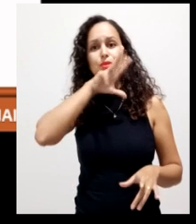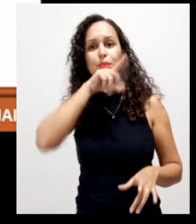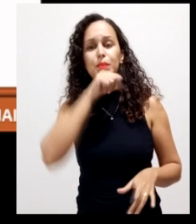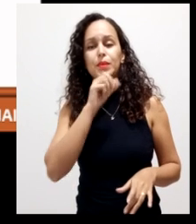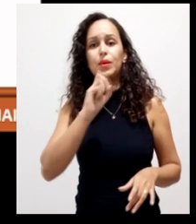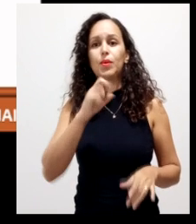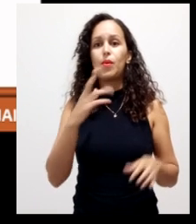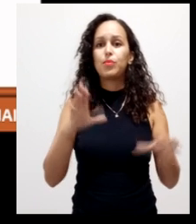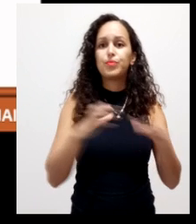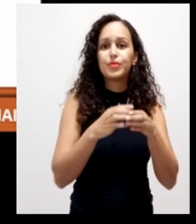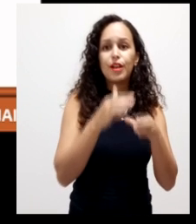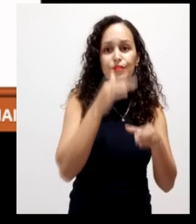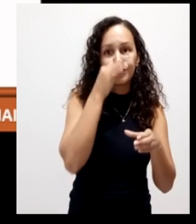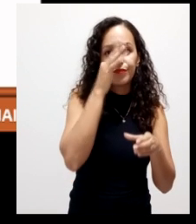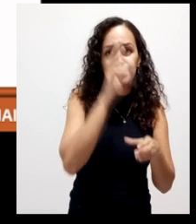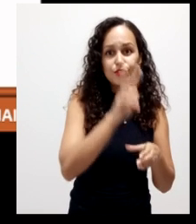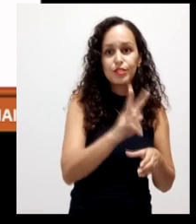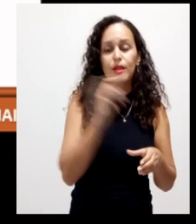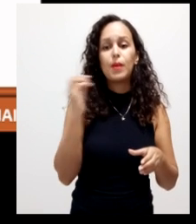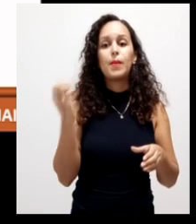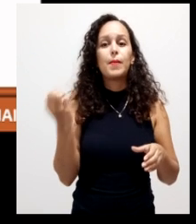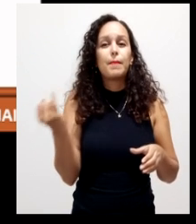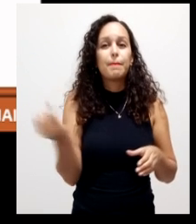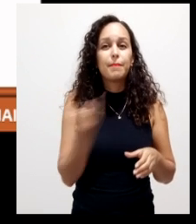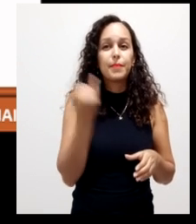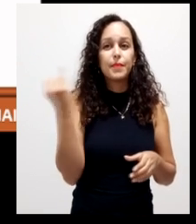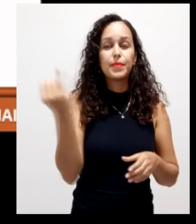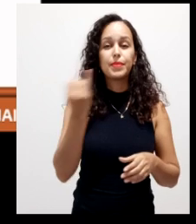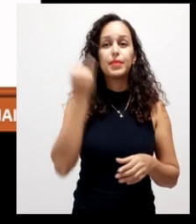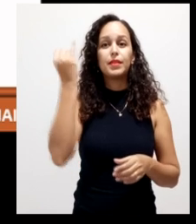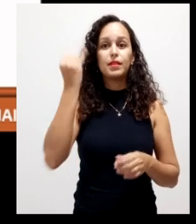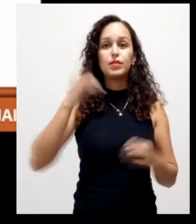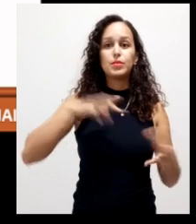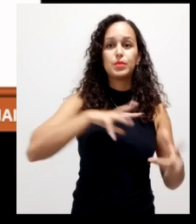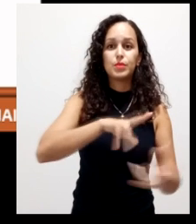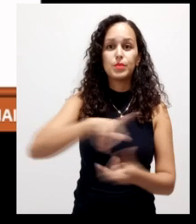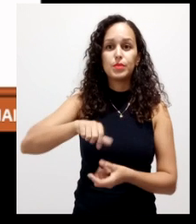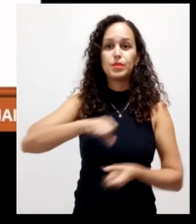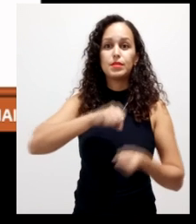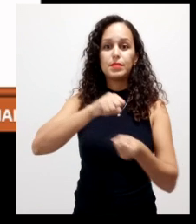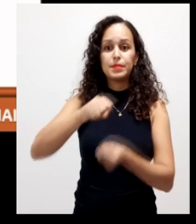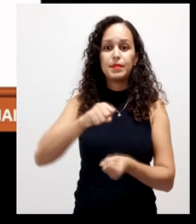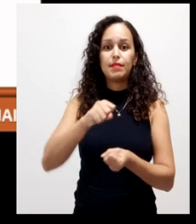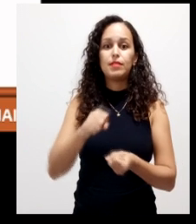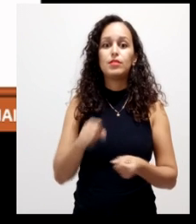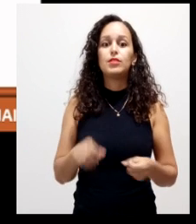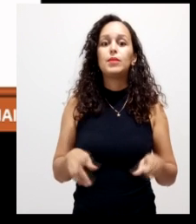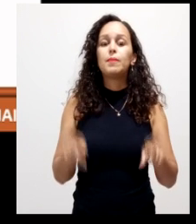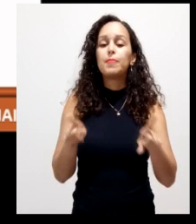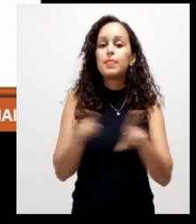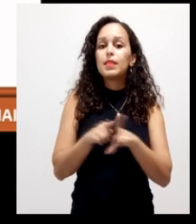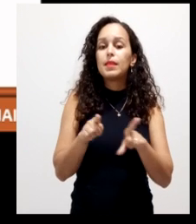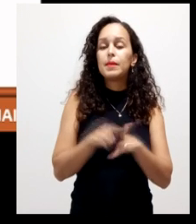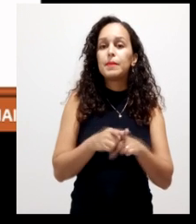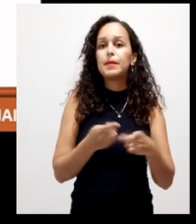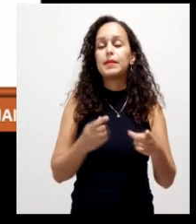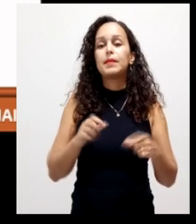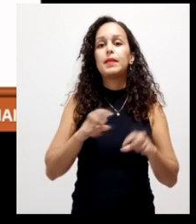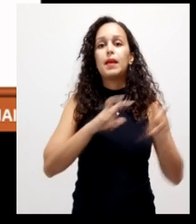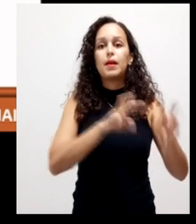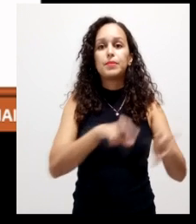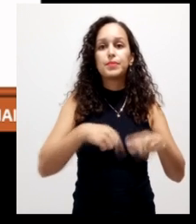sistema de produção é uma estratégia fundamental com vista a favorecer a sustentabilidade do ponto de vista agronômico